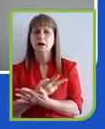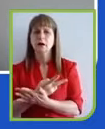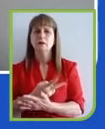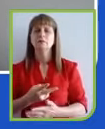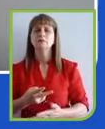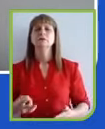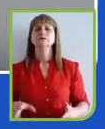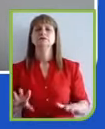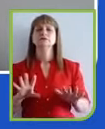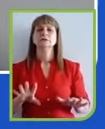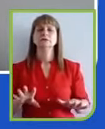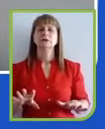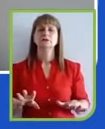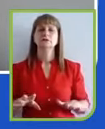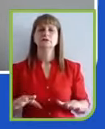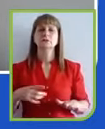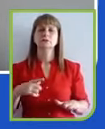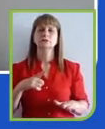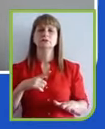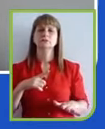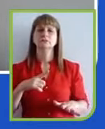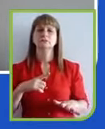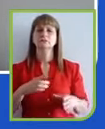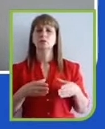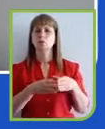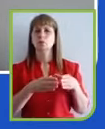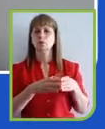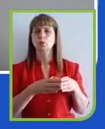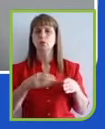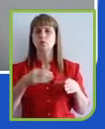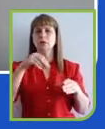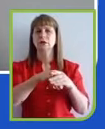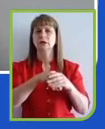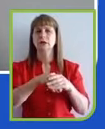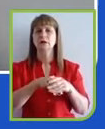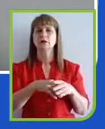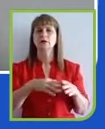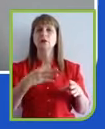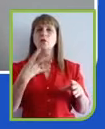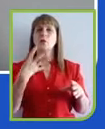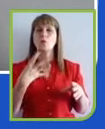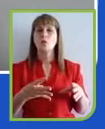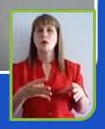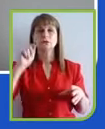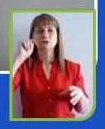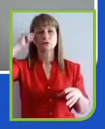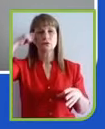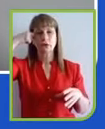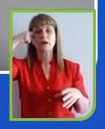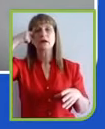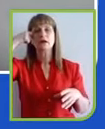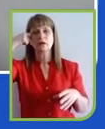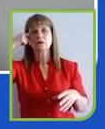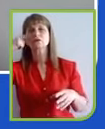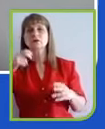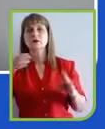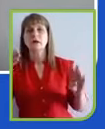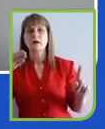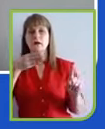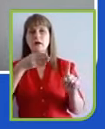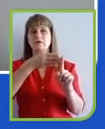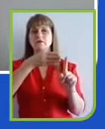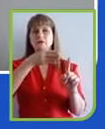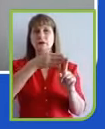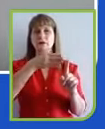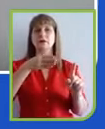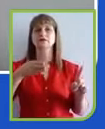diversidade racial, quatro negros, referência a gente muito fera que está nos guiando, nos provocando, então tem a